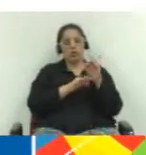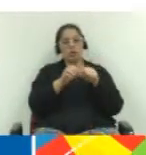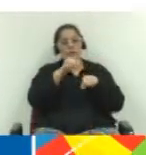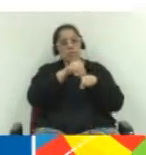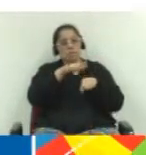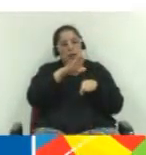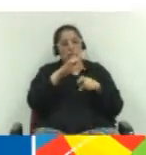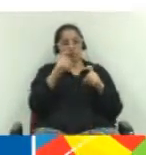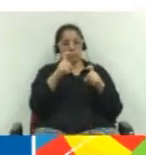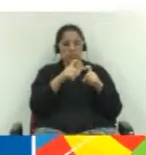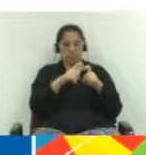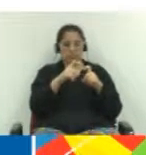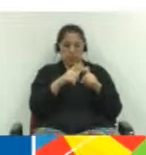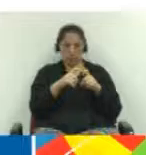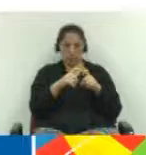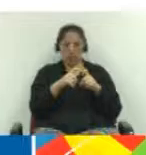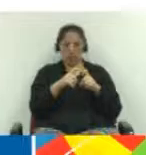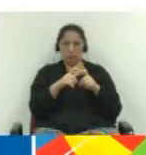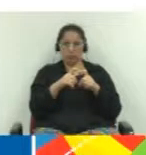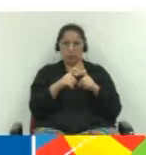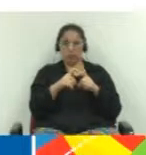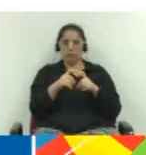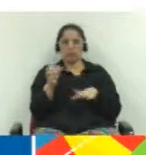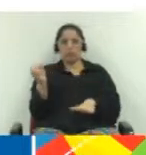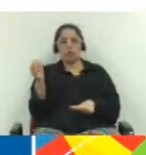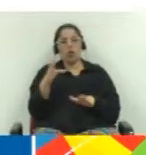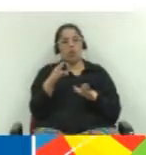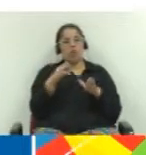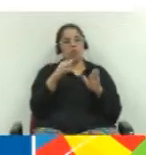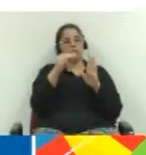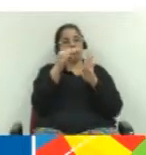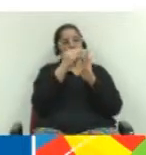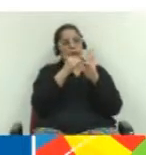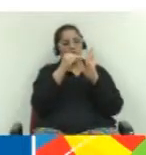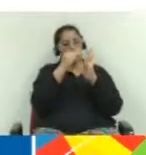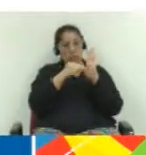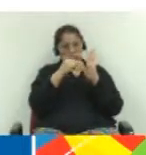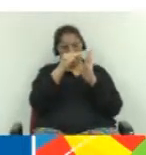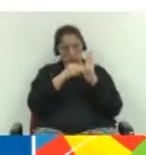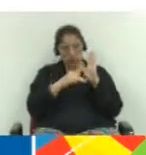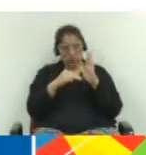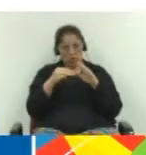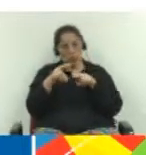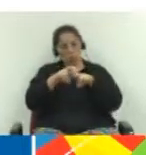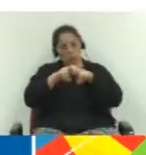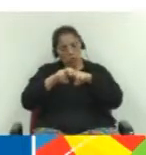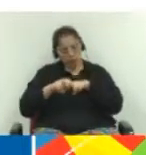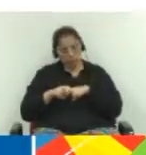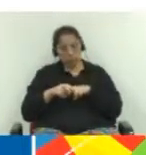instituições que pleiteavam. Agora, com o Programa Mais Médicos, essa